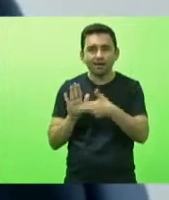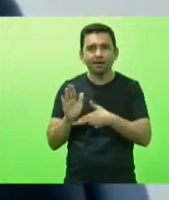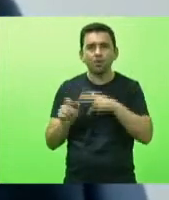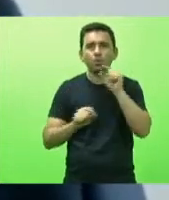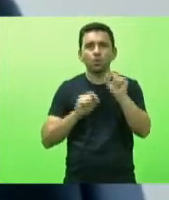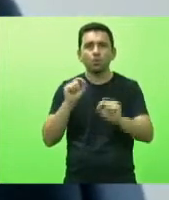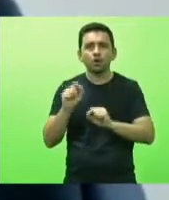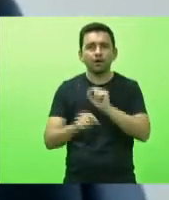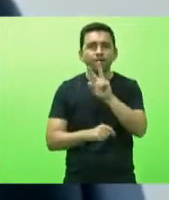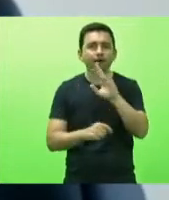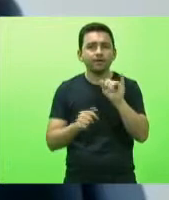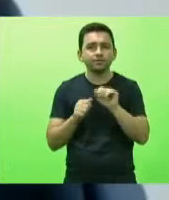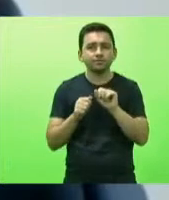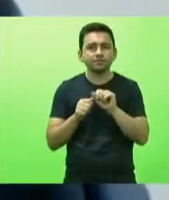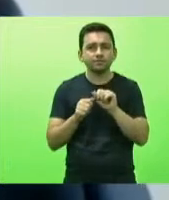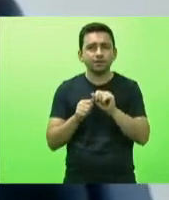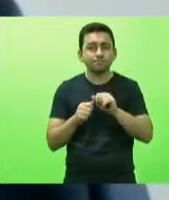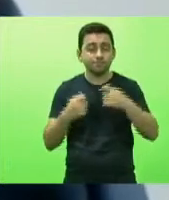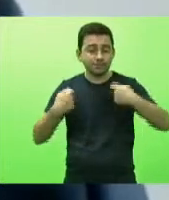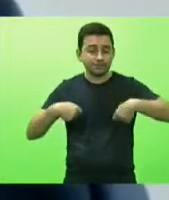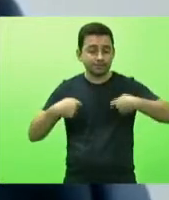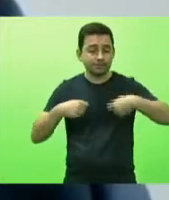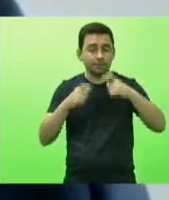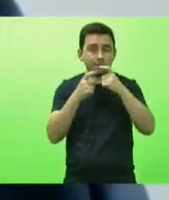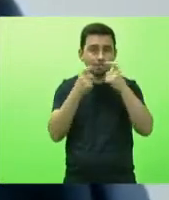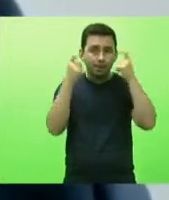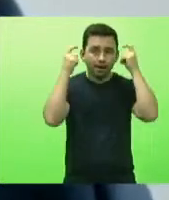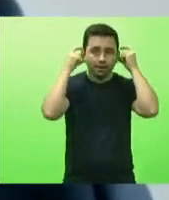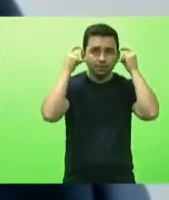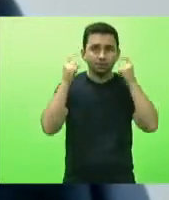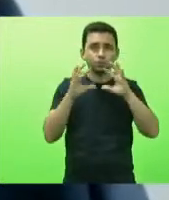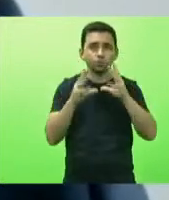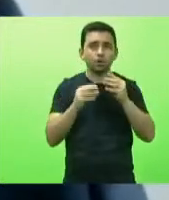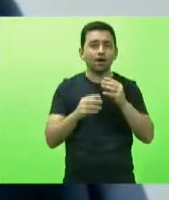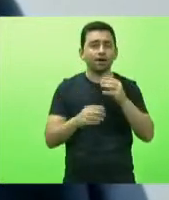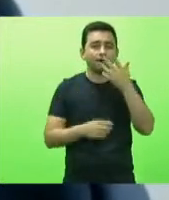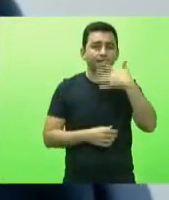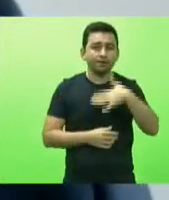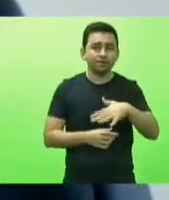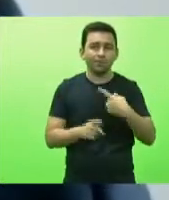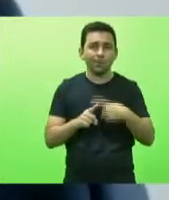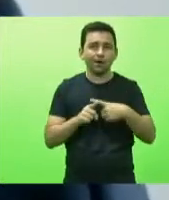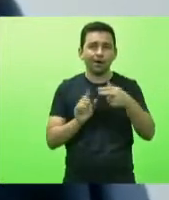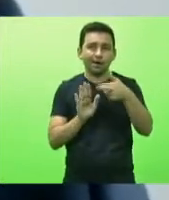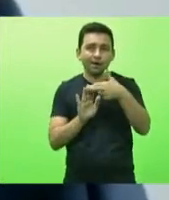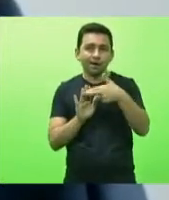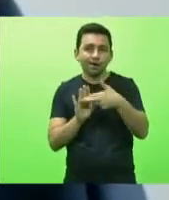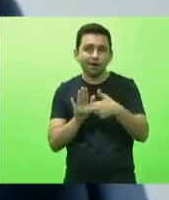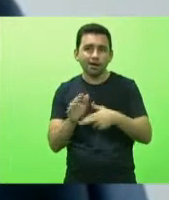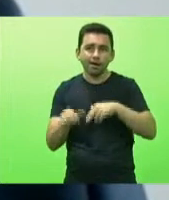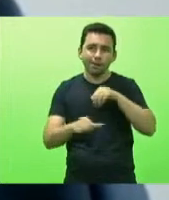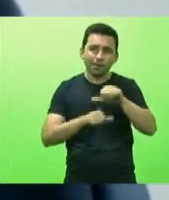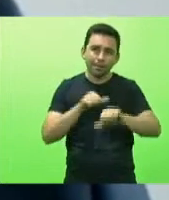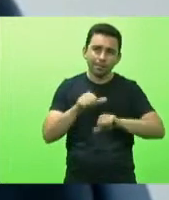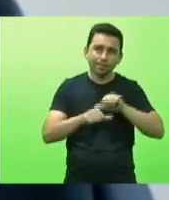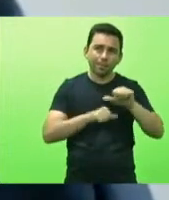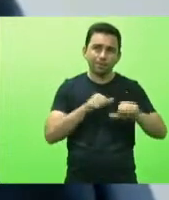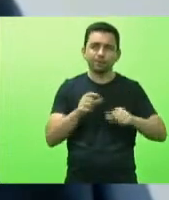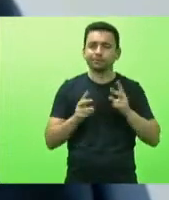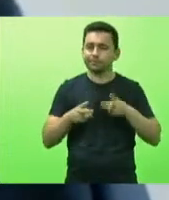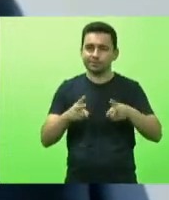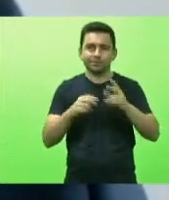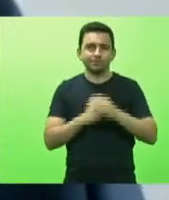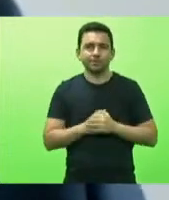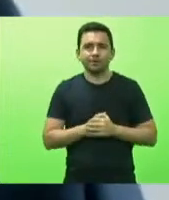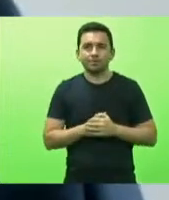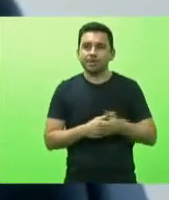assumir como necessidade do uso de máscaras das crianças até porque essas regras acabam sofrendo modificação com o tempo o que